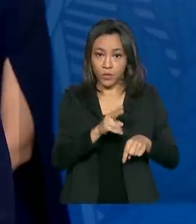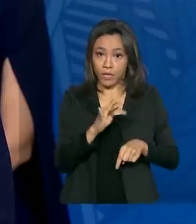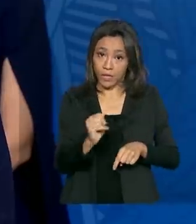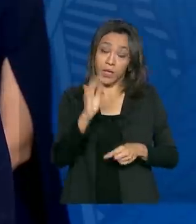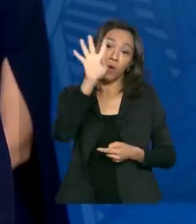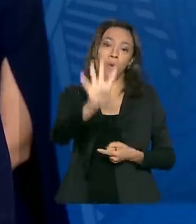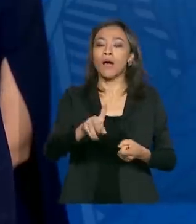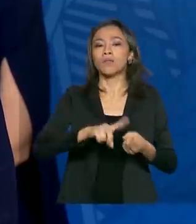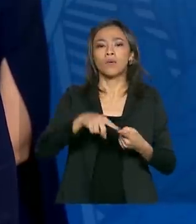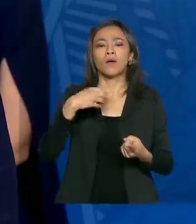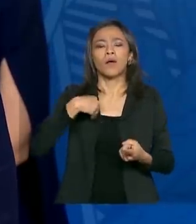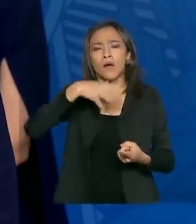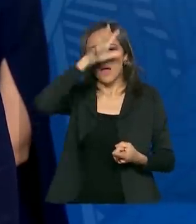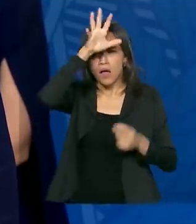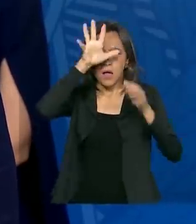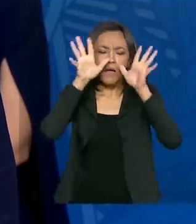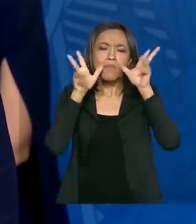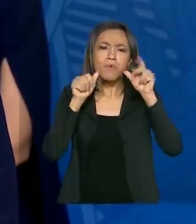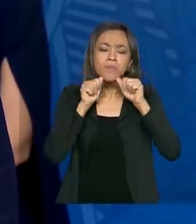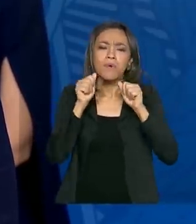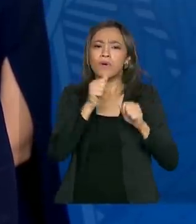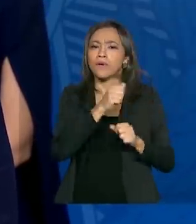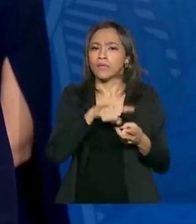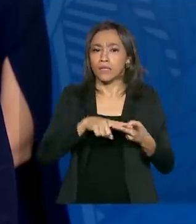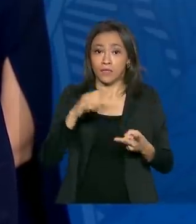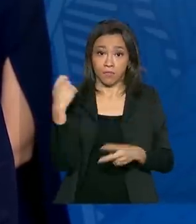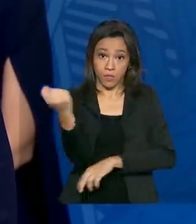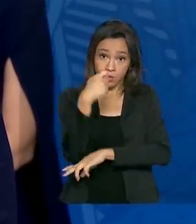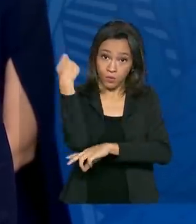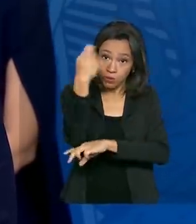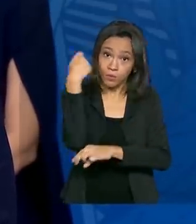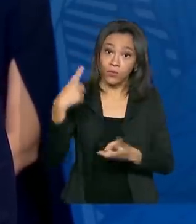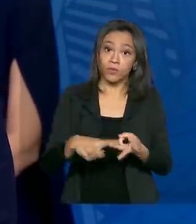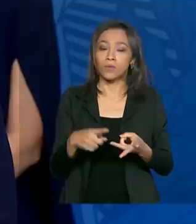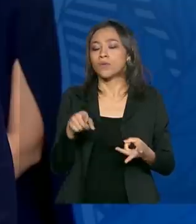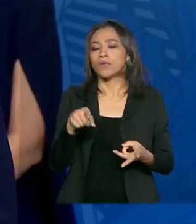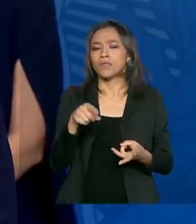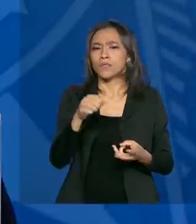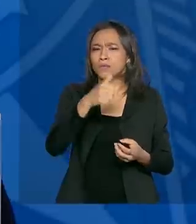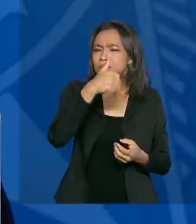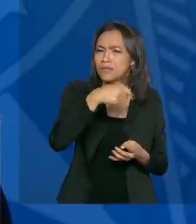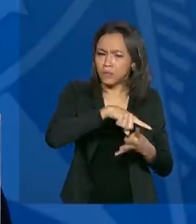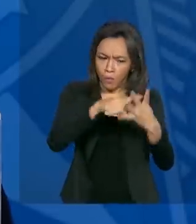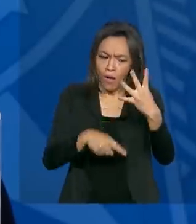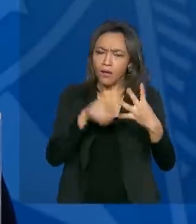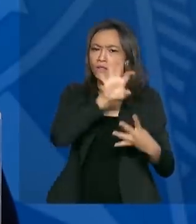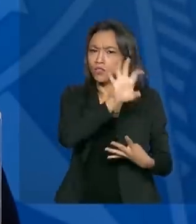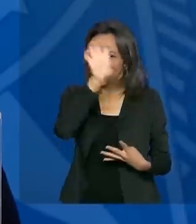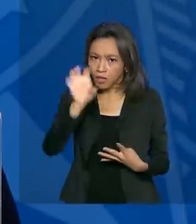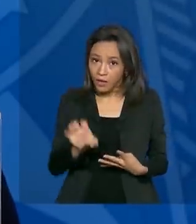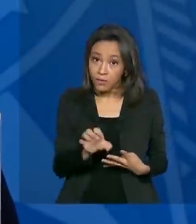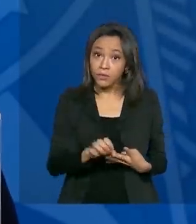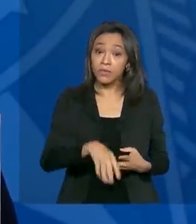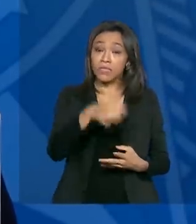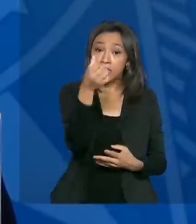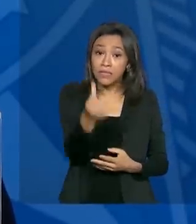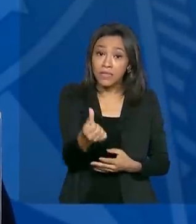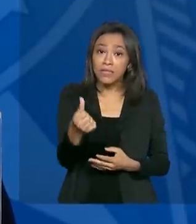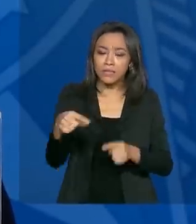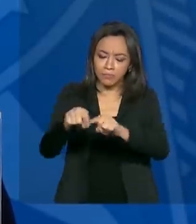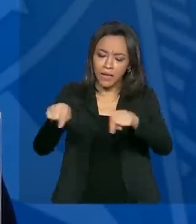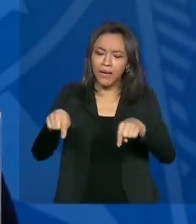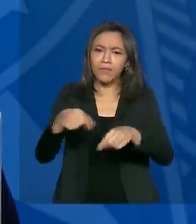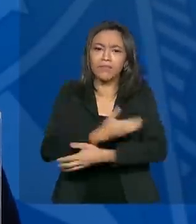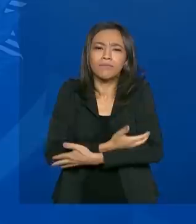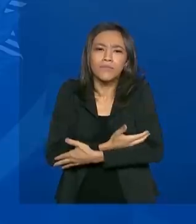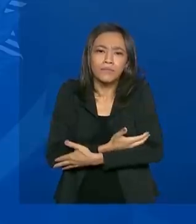Janeiro, Amapá, Tocantins e Mato Grosso do Sul. São 110 leitos de UTI adulto e 6 de UTI pediátrica.